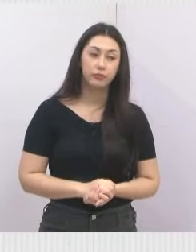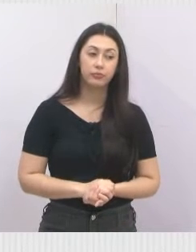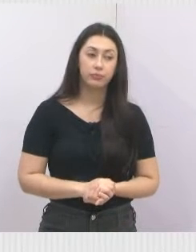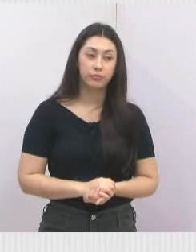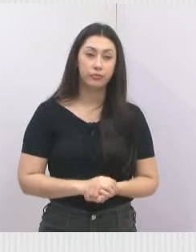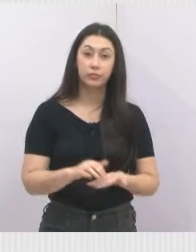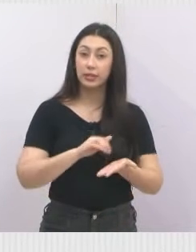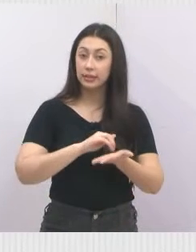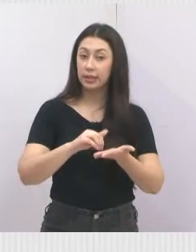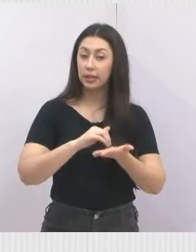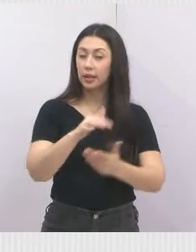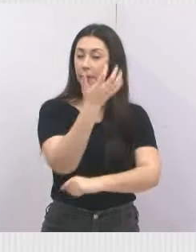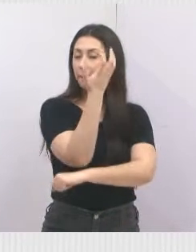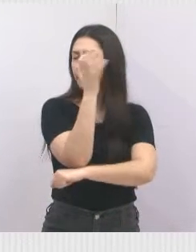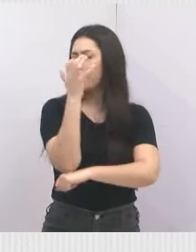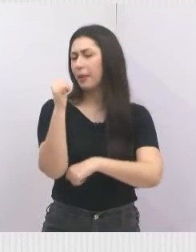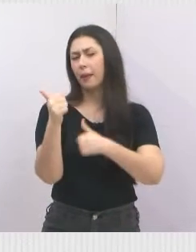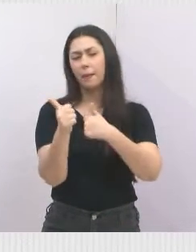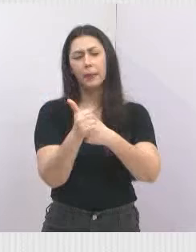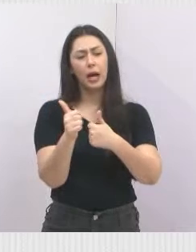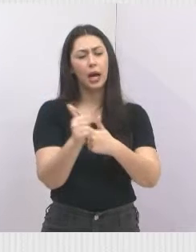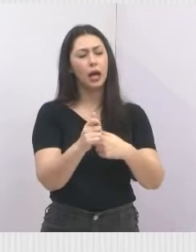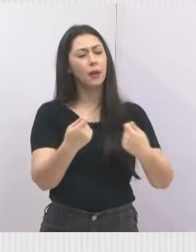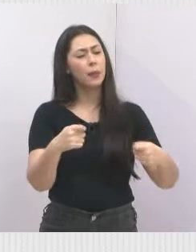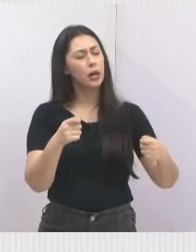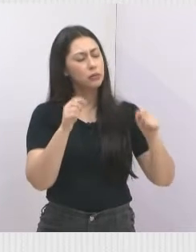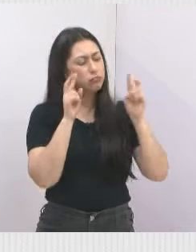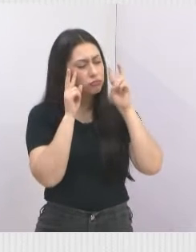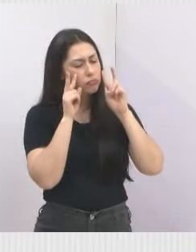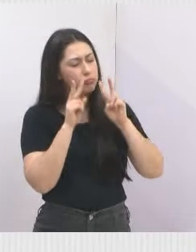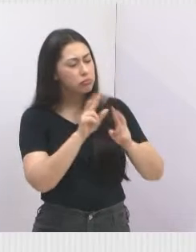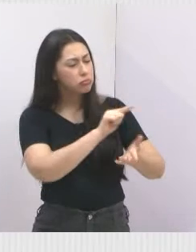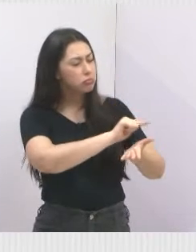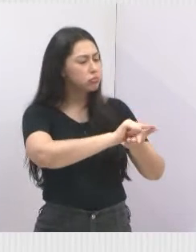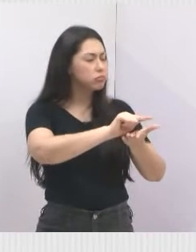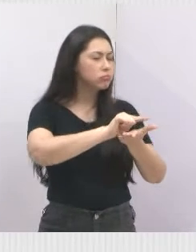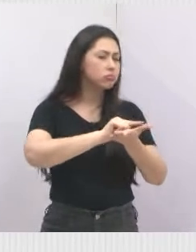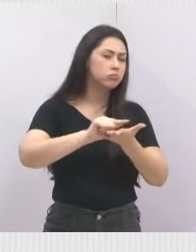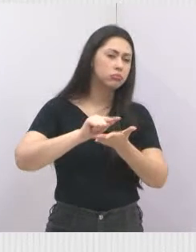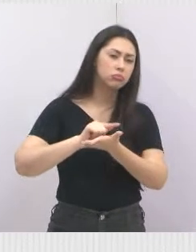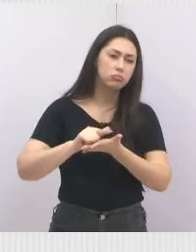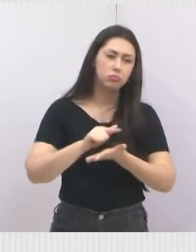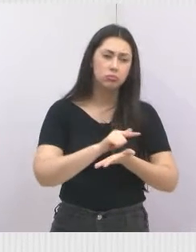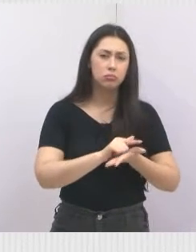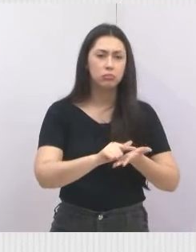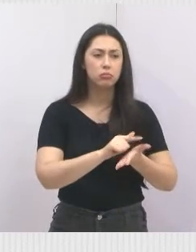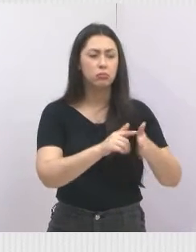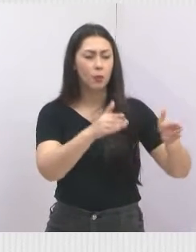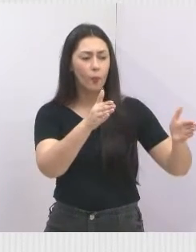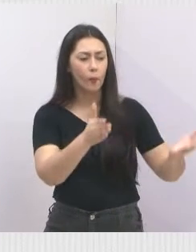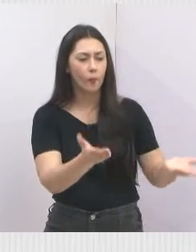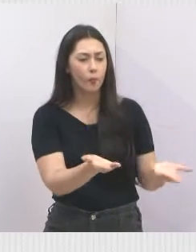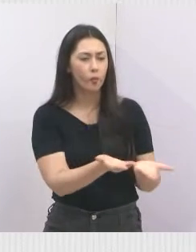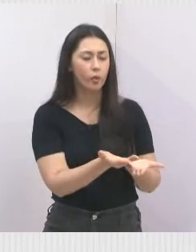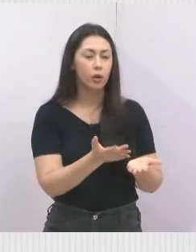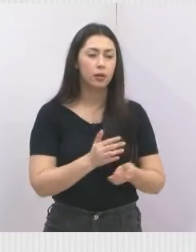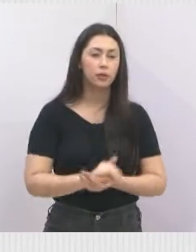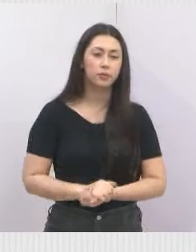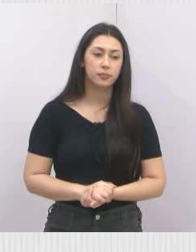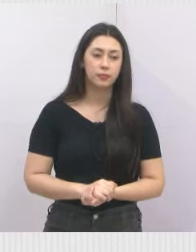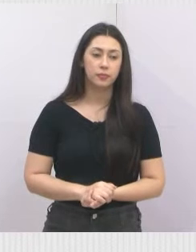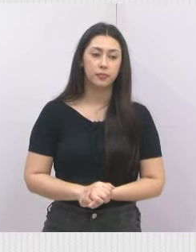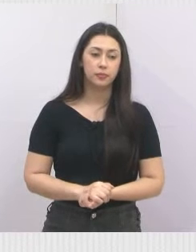ambiente ali do lado. Então vamos olhar também ali como é que tá a limpeza, né? Daquela valeta, do lado da quadra. Próximo.